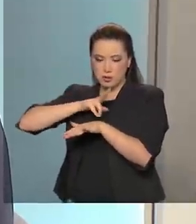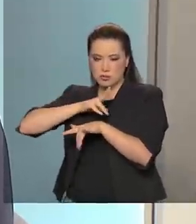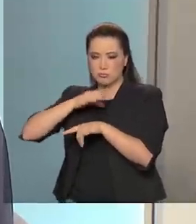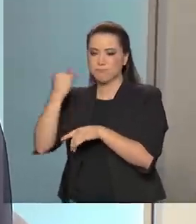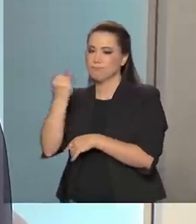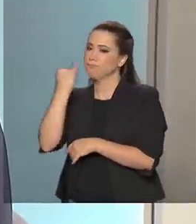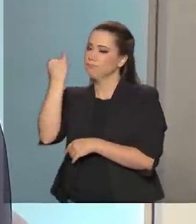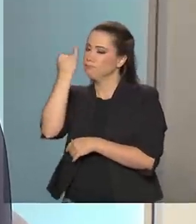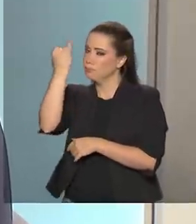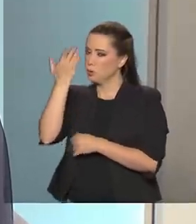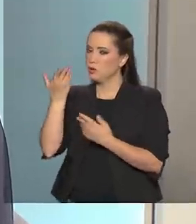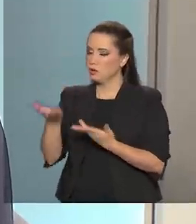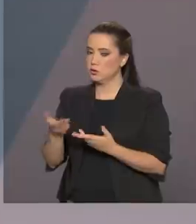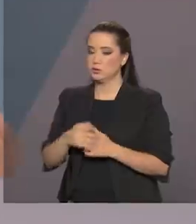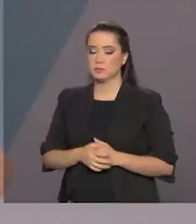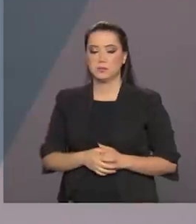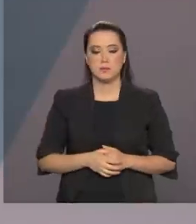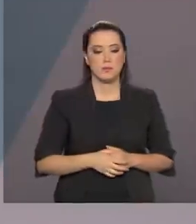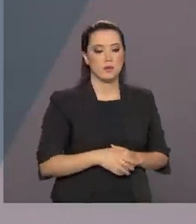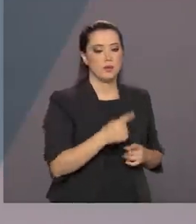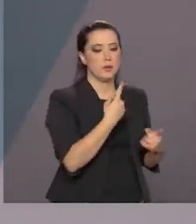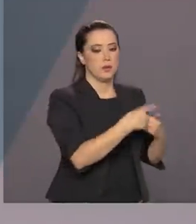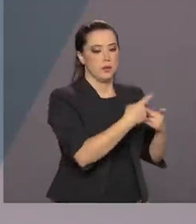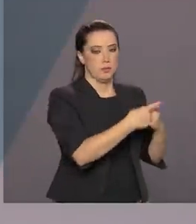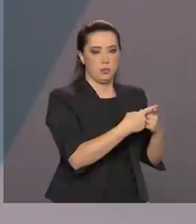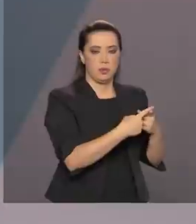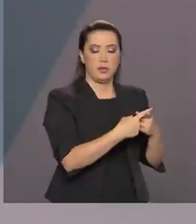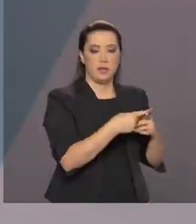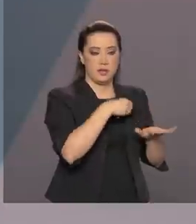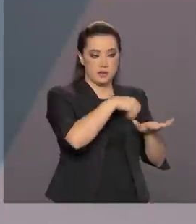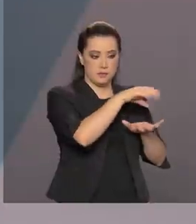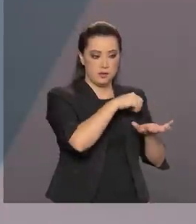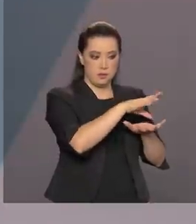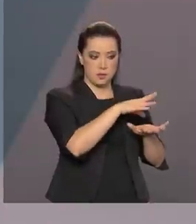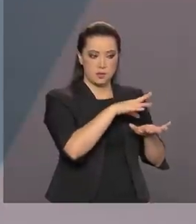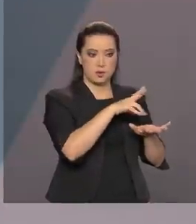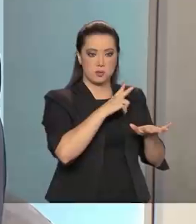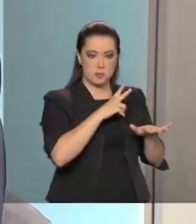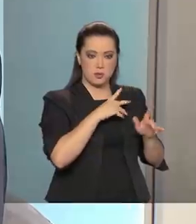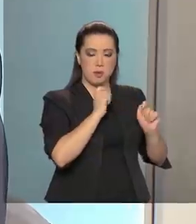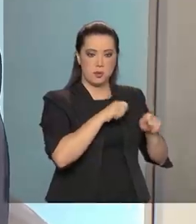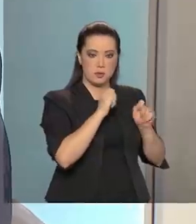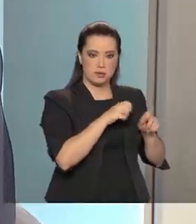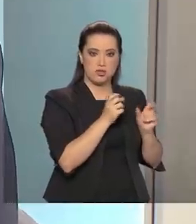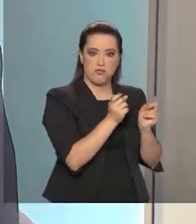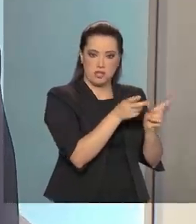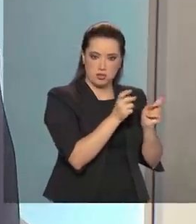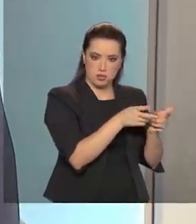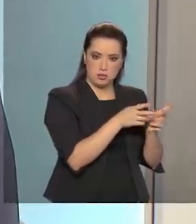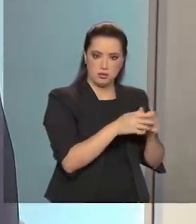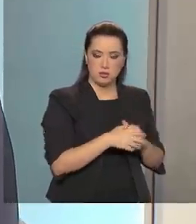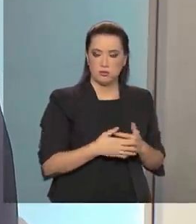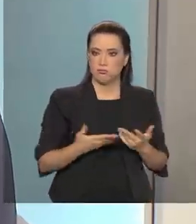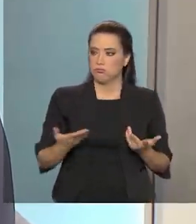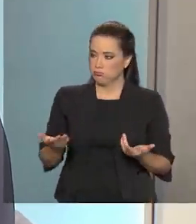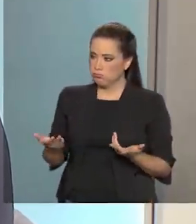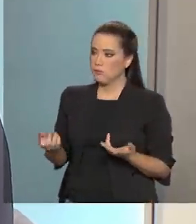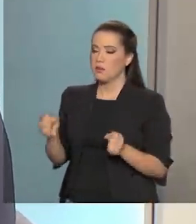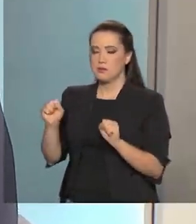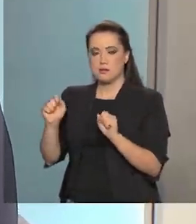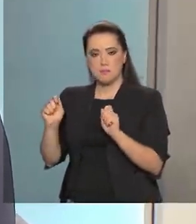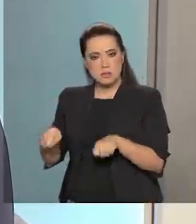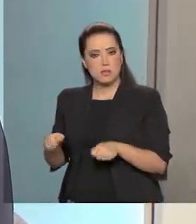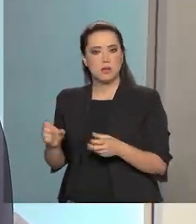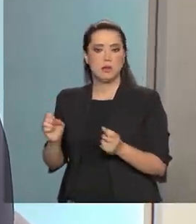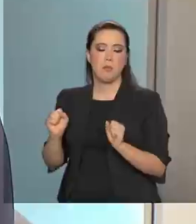nós estamos... Porque os dados podem ser comercializados também. Comercializados. Então, com o desenvolvimento tecnológico,